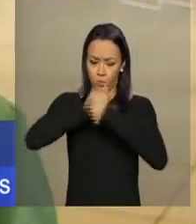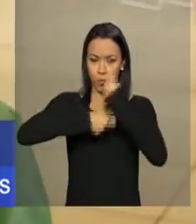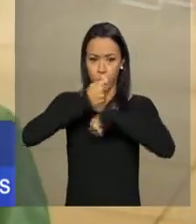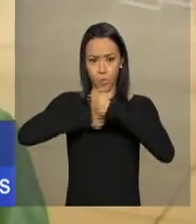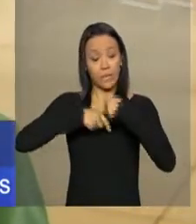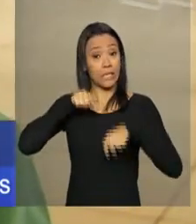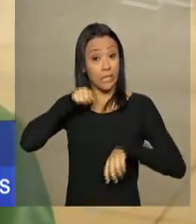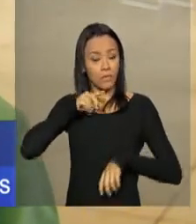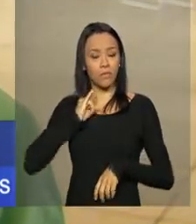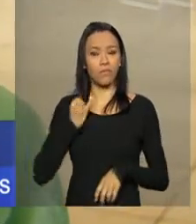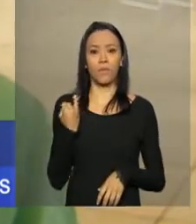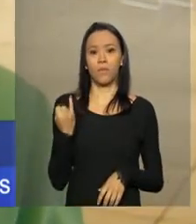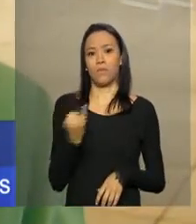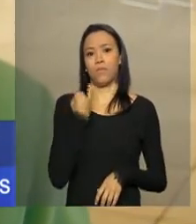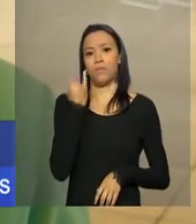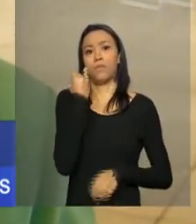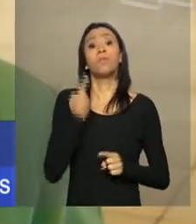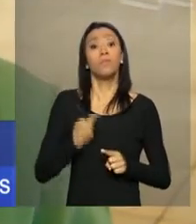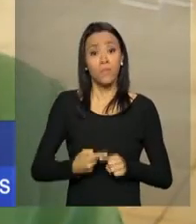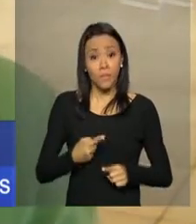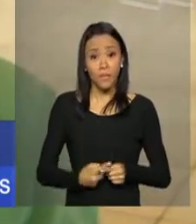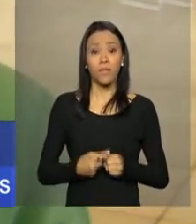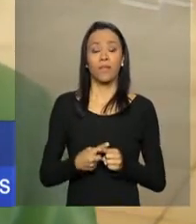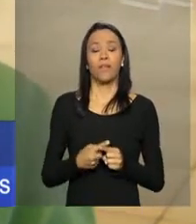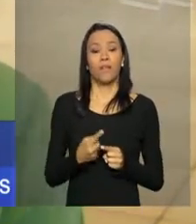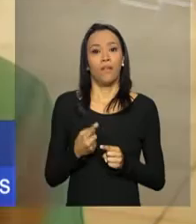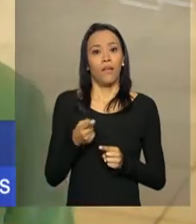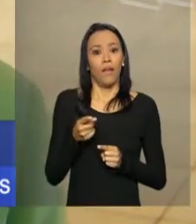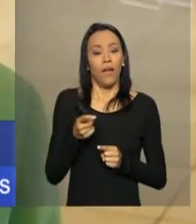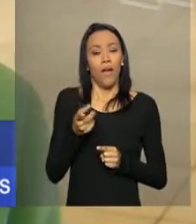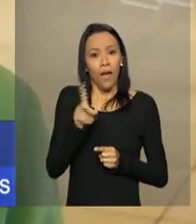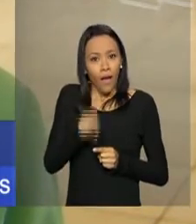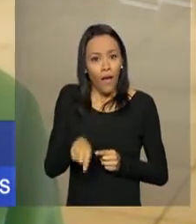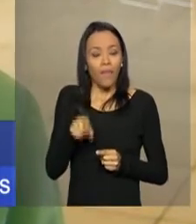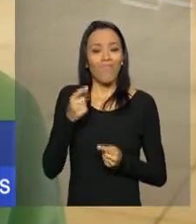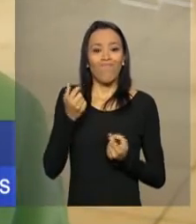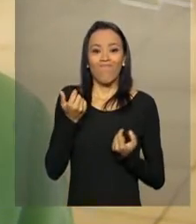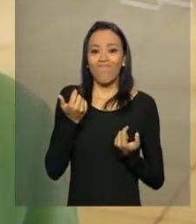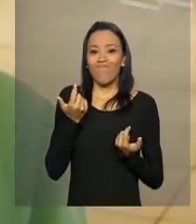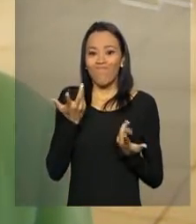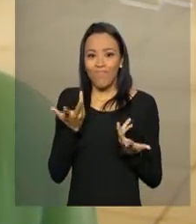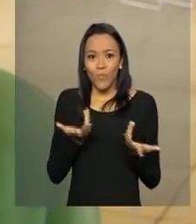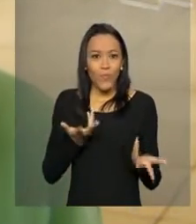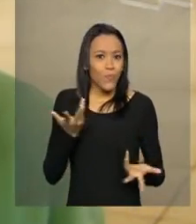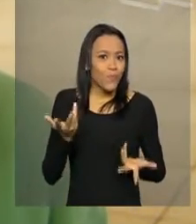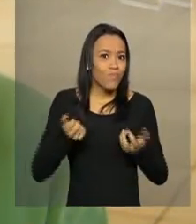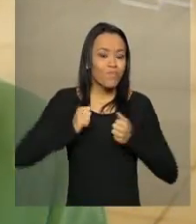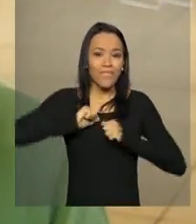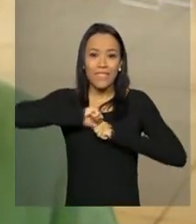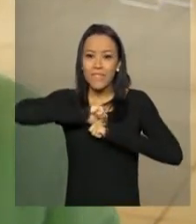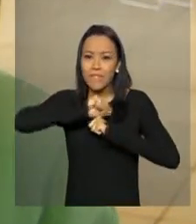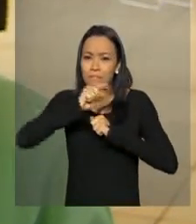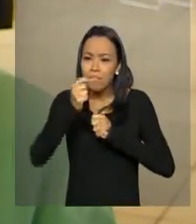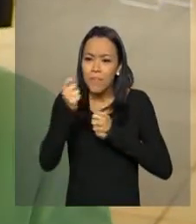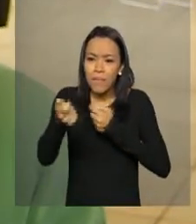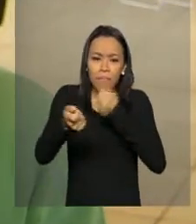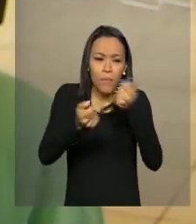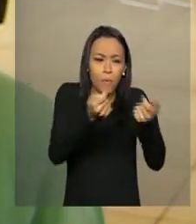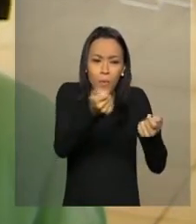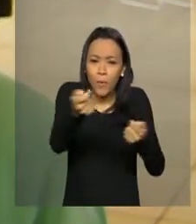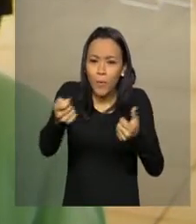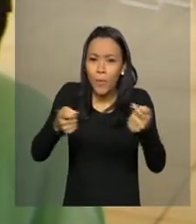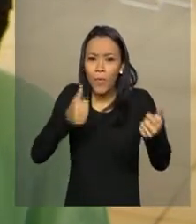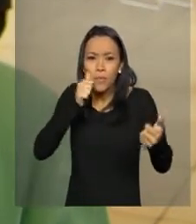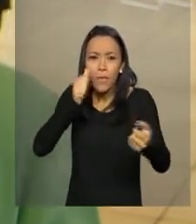importante. Por quê? Porque ele traz, ele visibiliza, sem dúvida nenhuma, as pequenas e médias